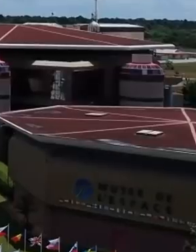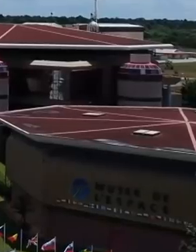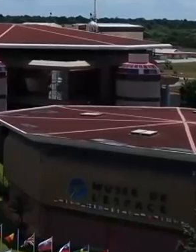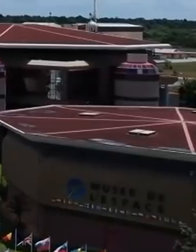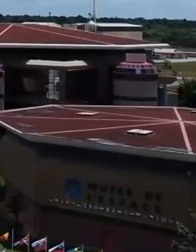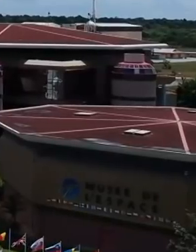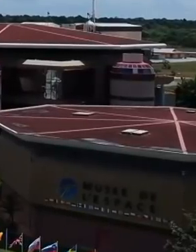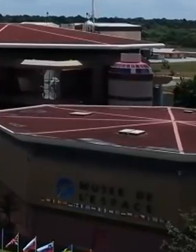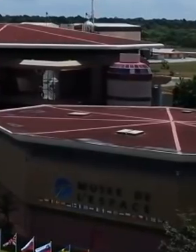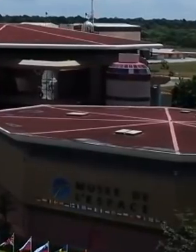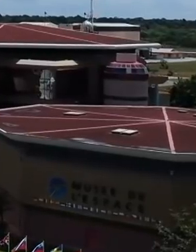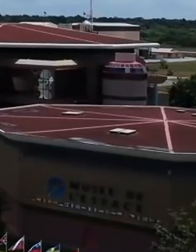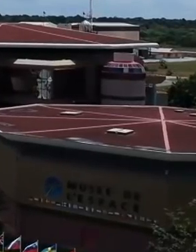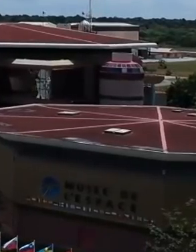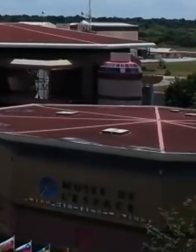Legendas Quintena